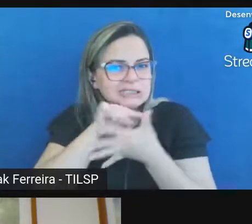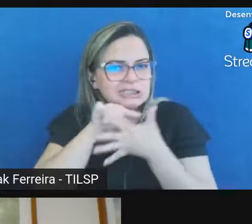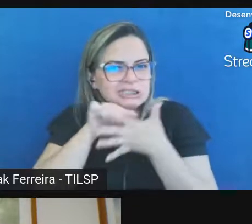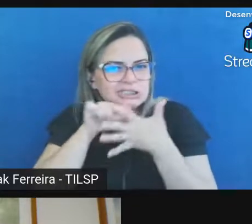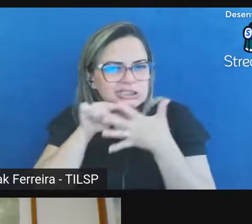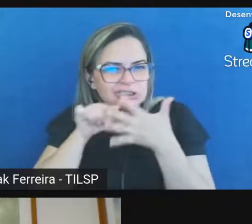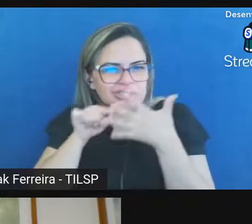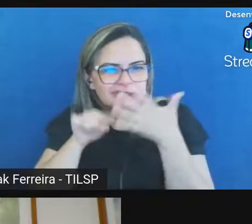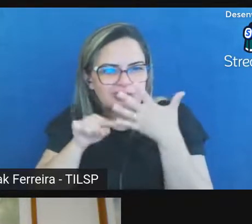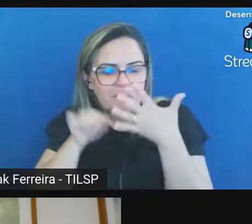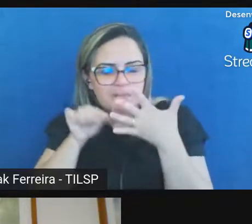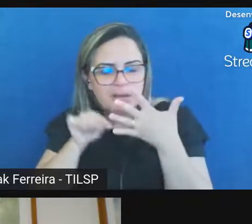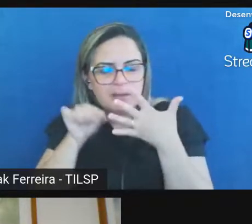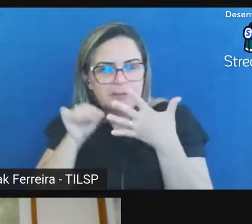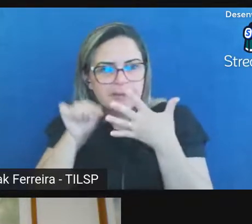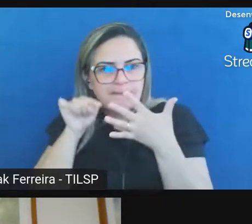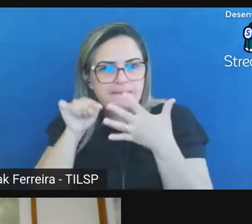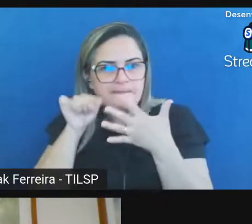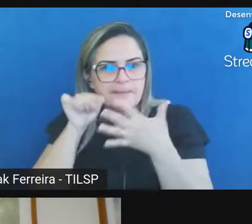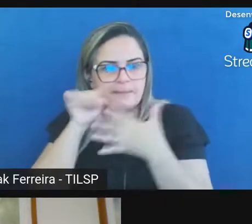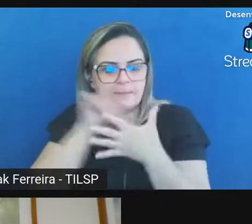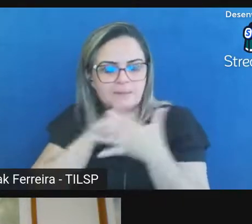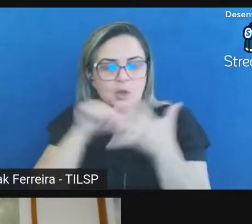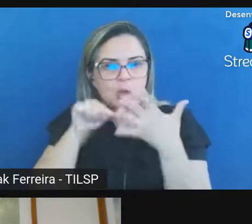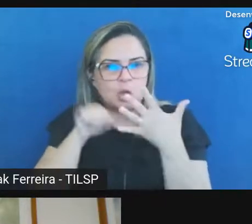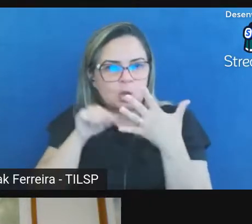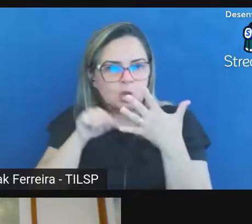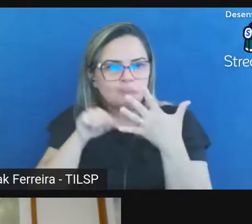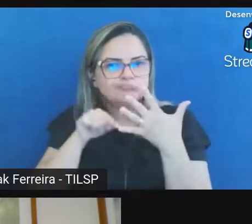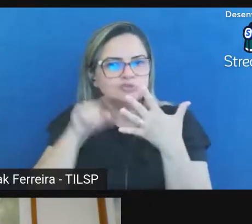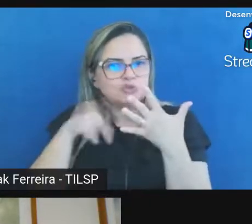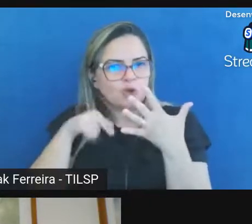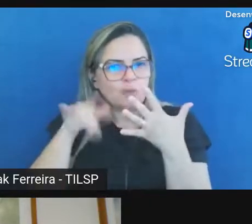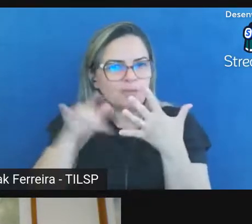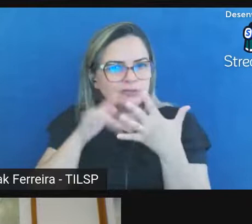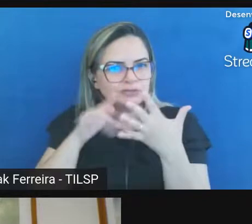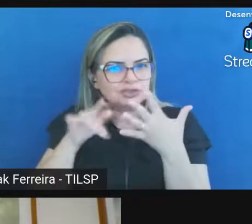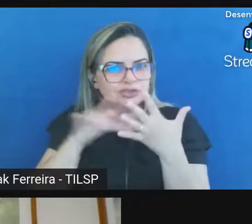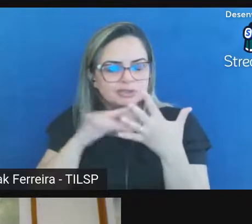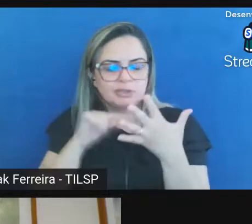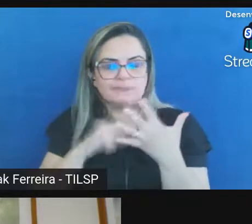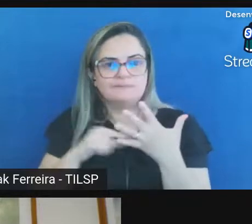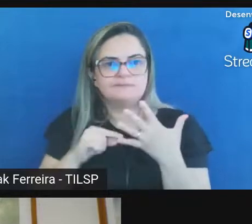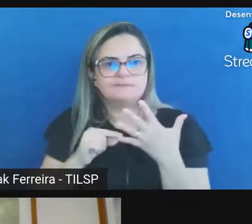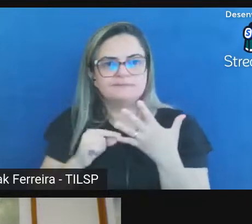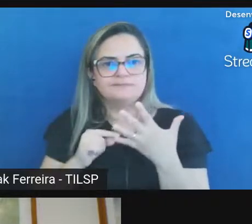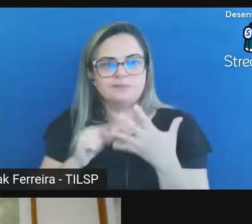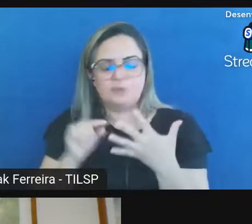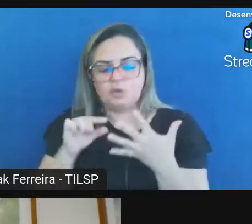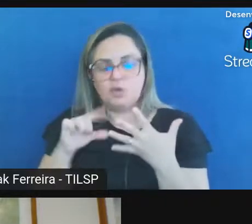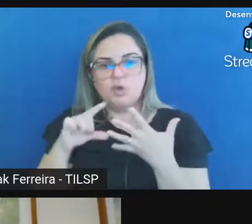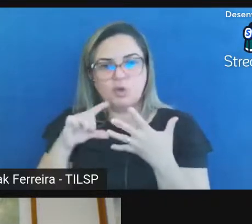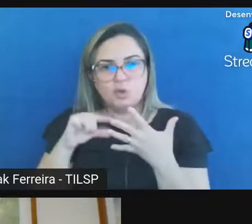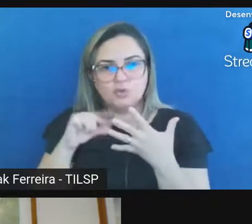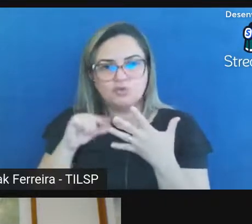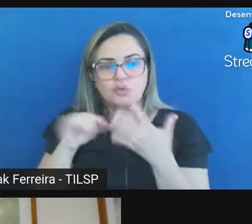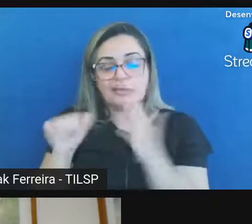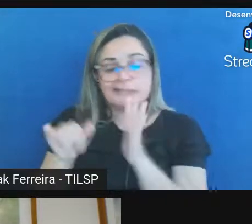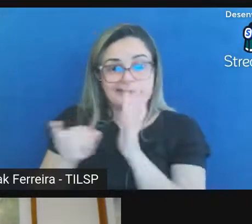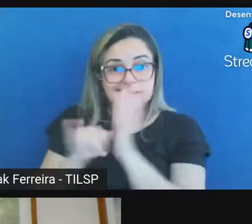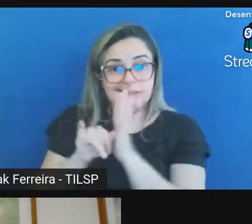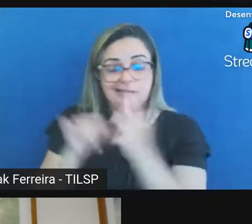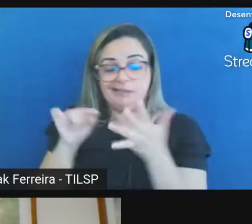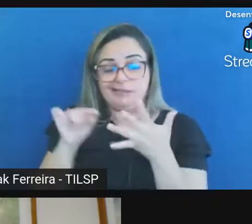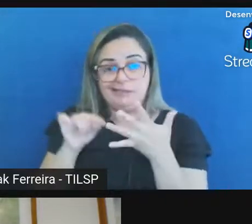documento digital os dois componentes identidade e